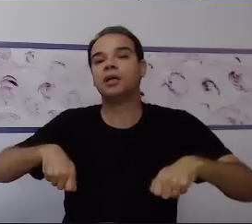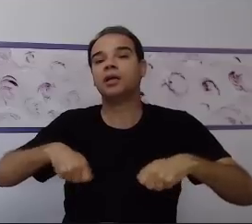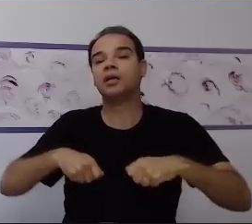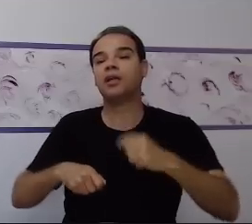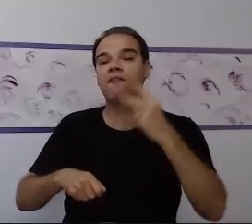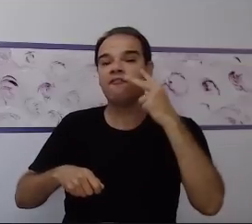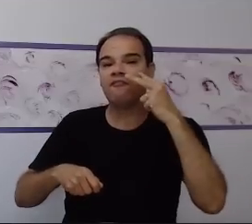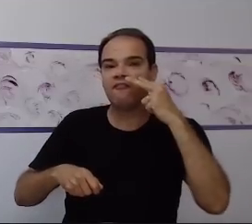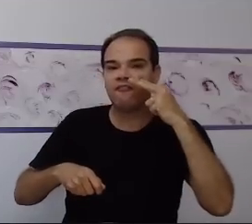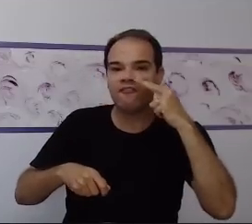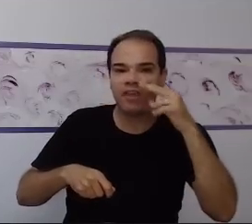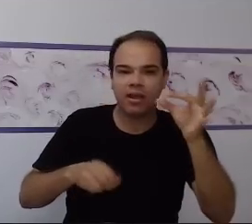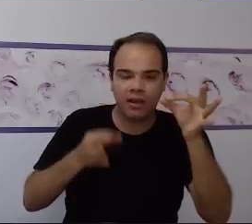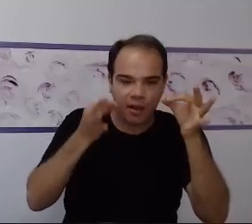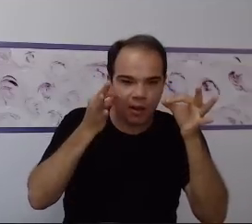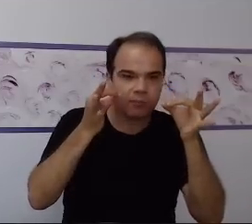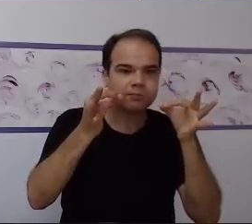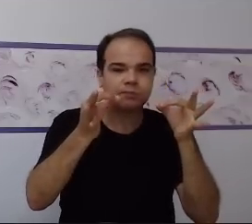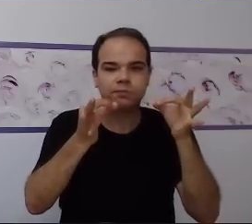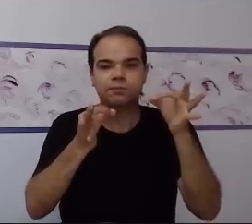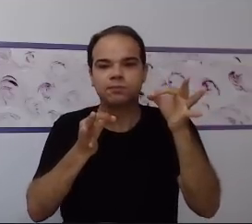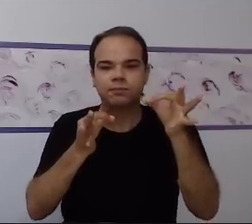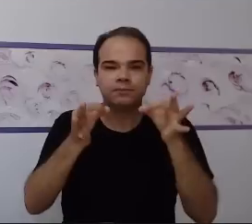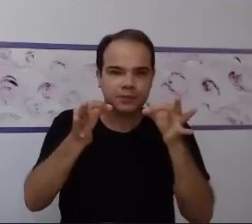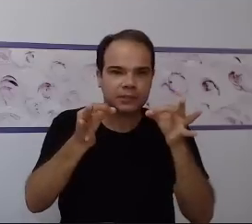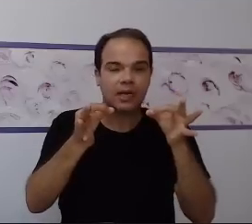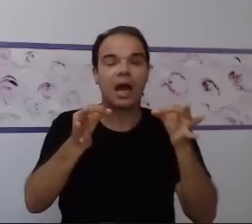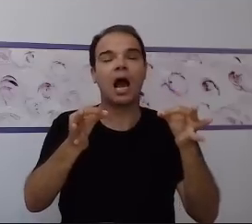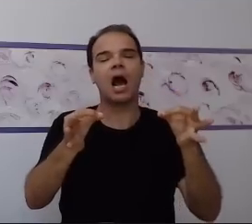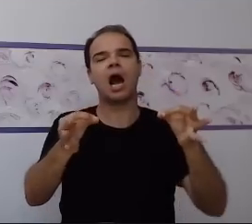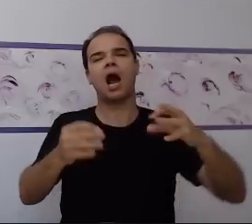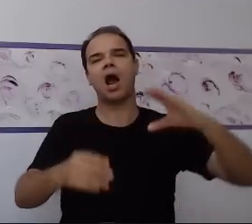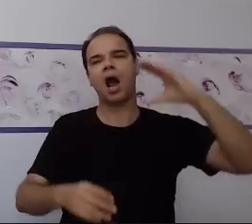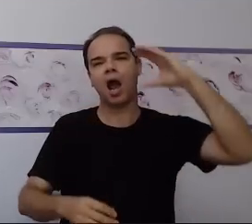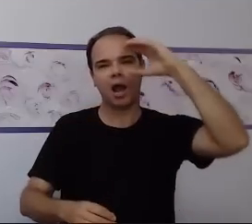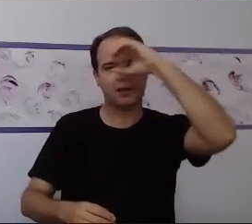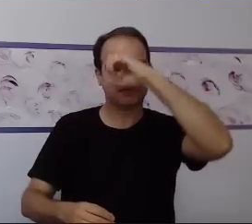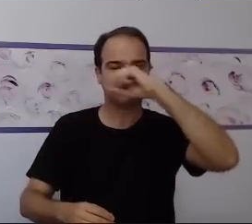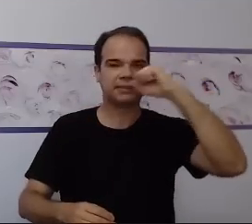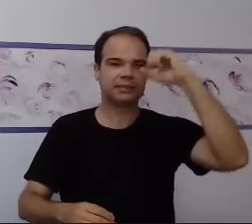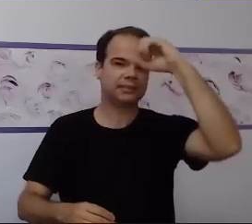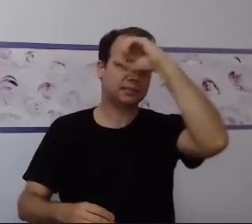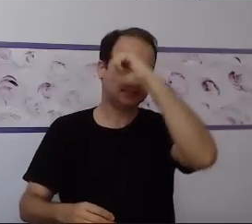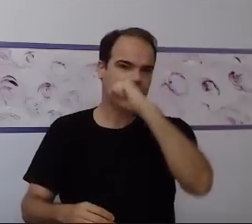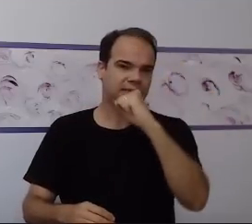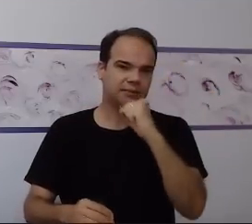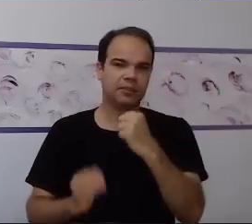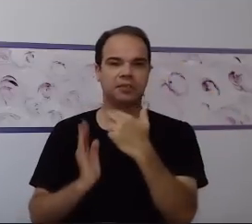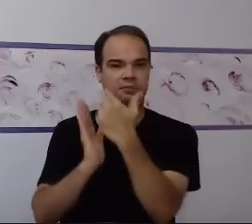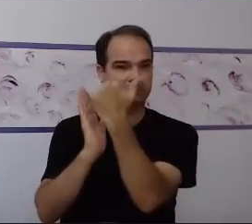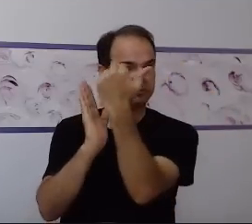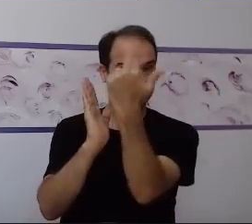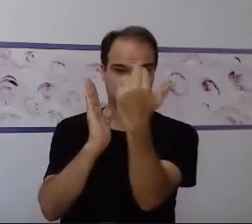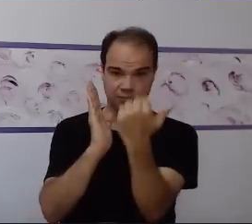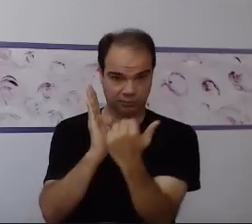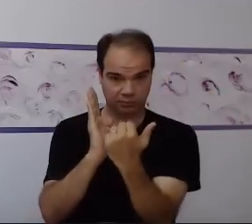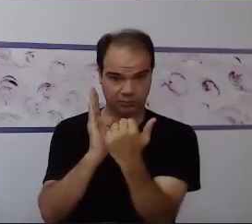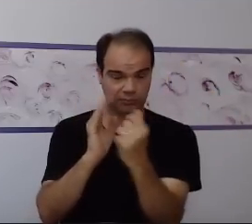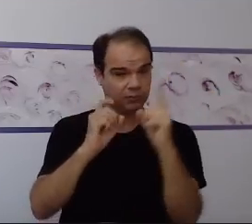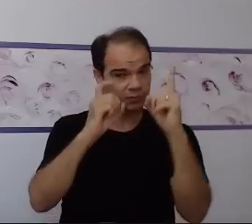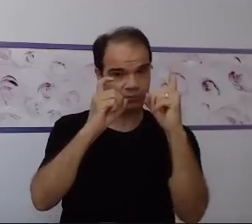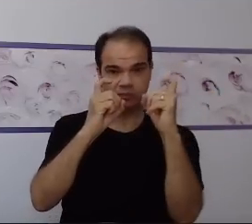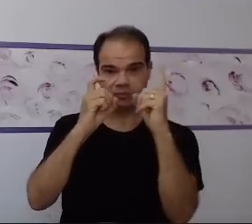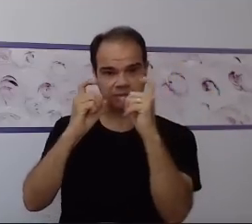situações favoráveis a ele. Então, o ensino estruturado nada mais é do que embasamento em imagens que favoreçam